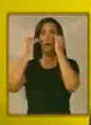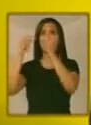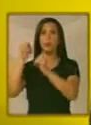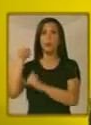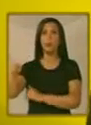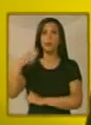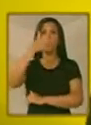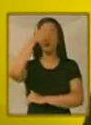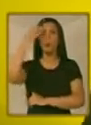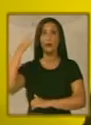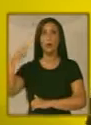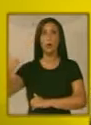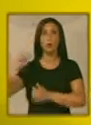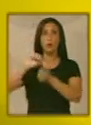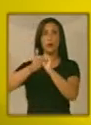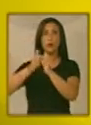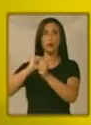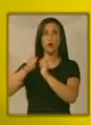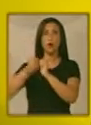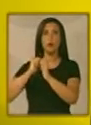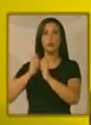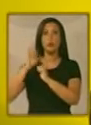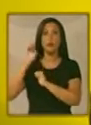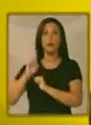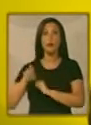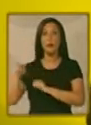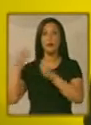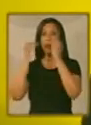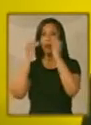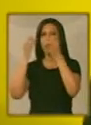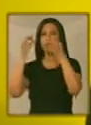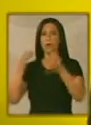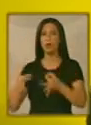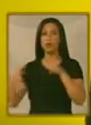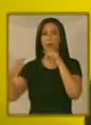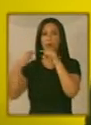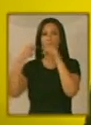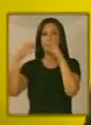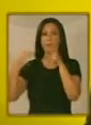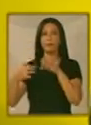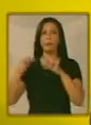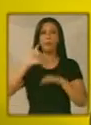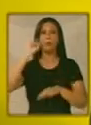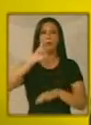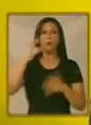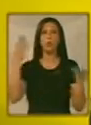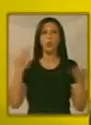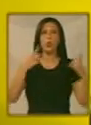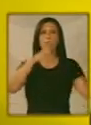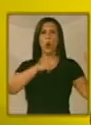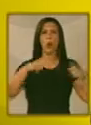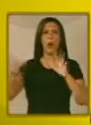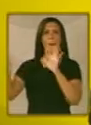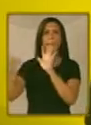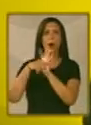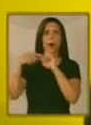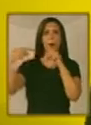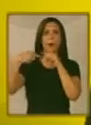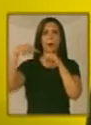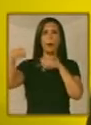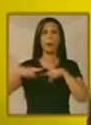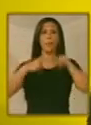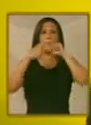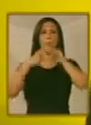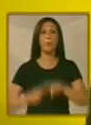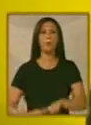são as grandes vedetes desses jogos pan-americanos, realmente, o importante hoje são as instalações para que eles compitam da melhor